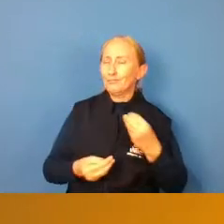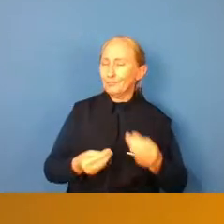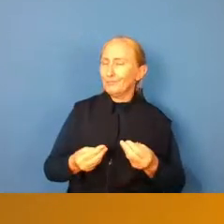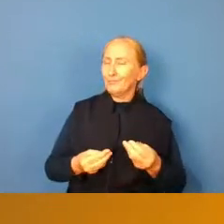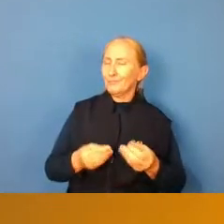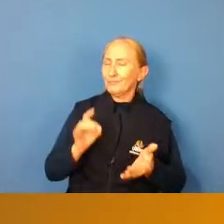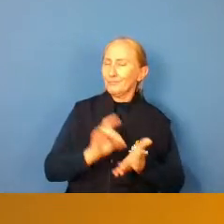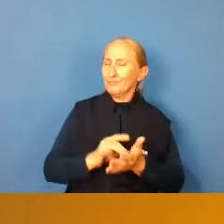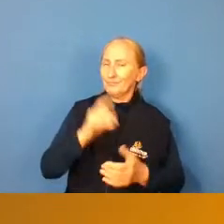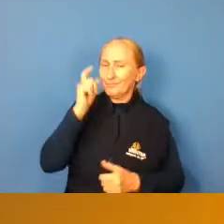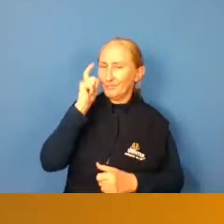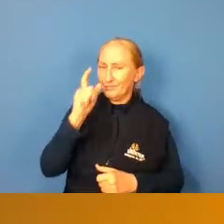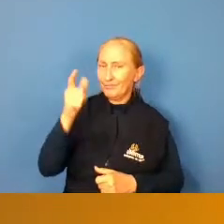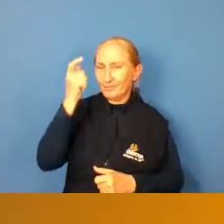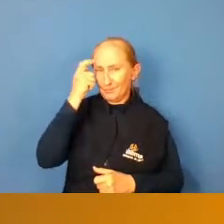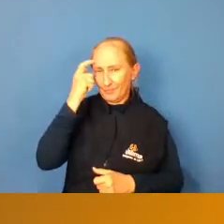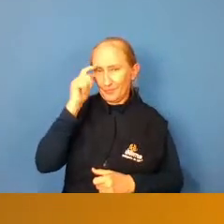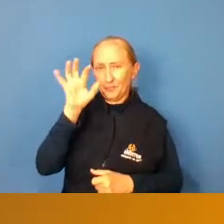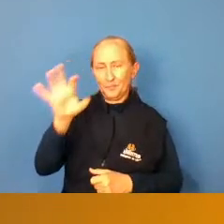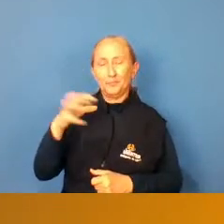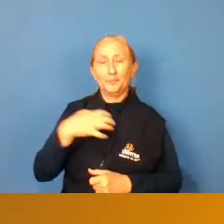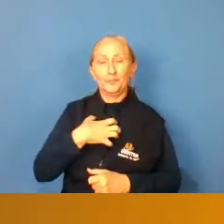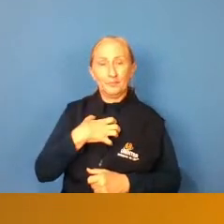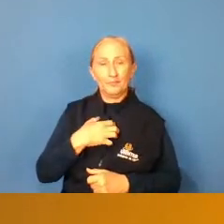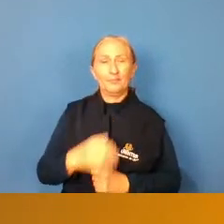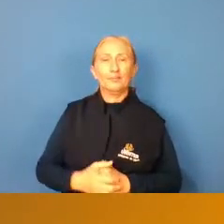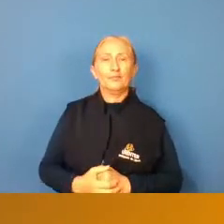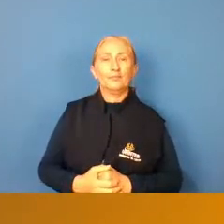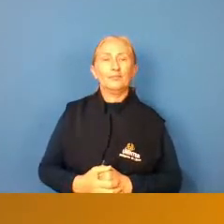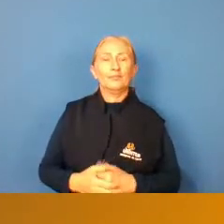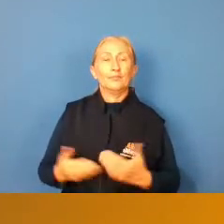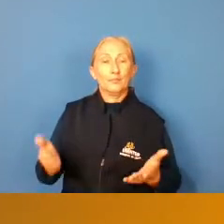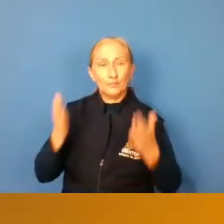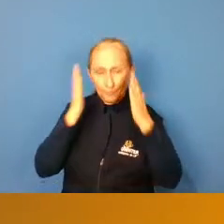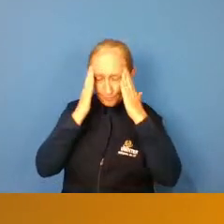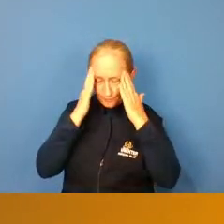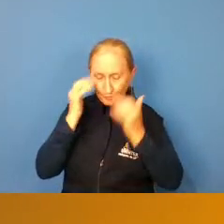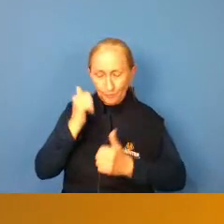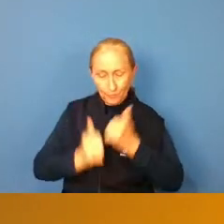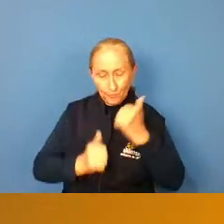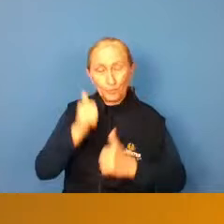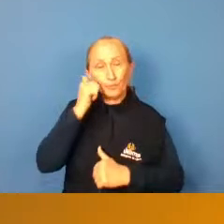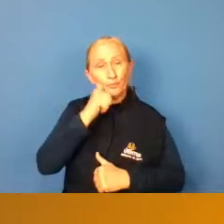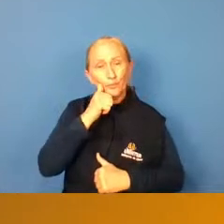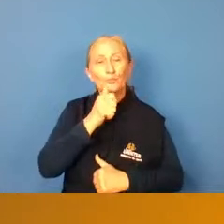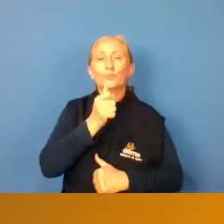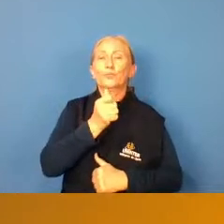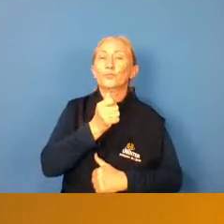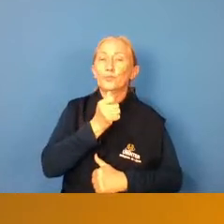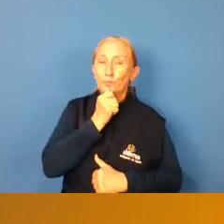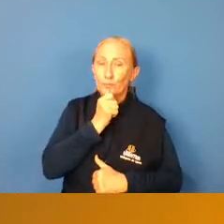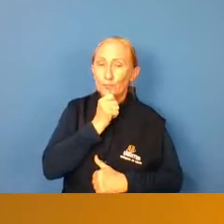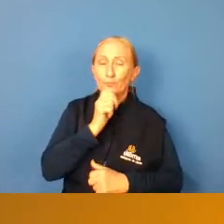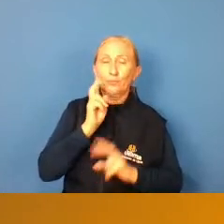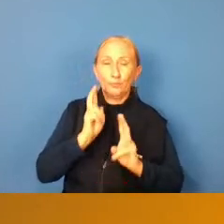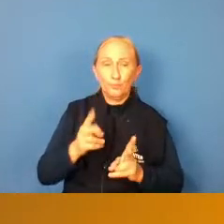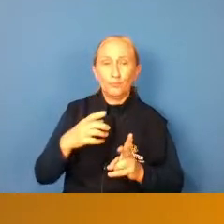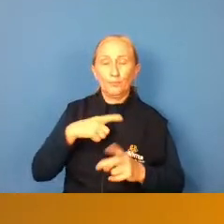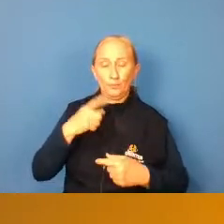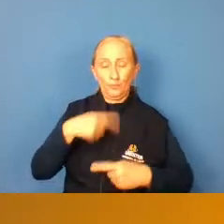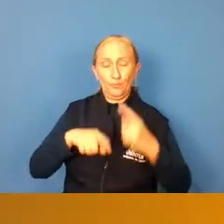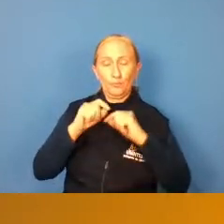realmente interessante a gente pensar dessa forma né a gente sabe que o futebol feminino ainda mesmo tendo